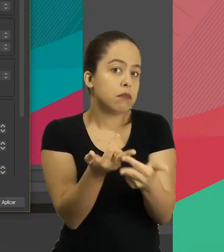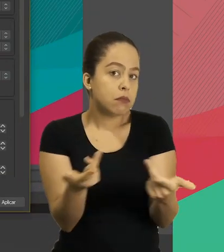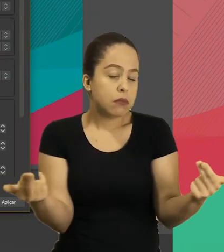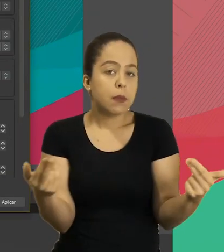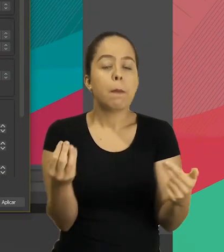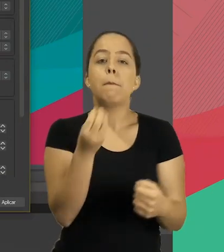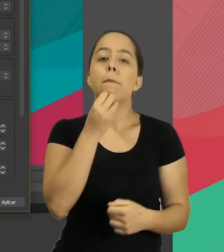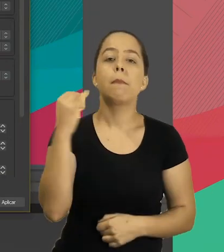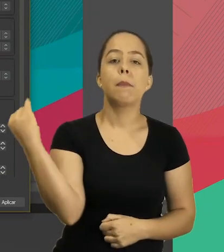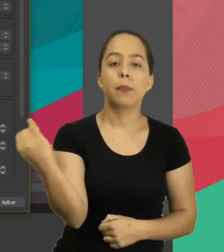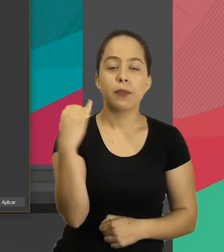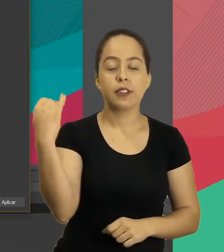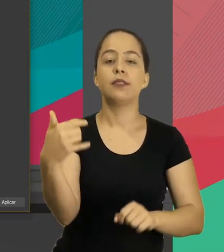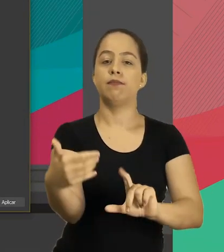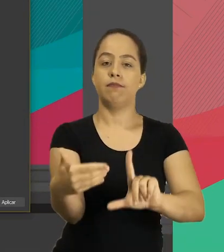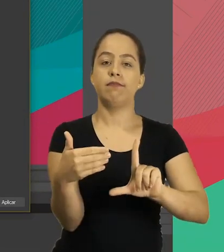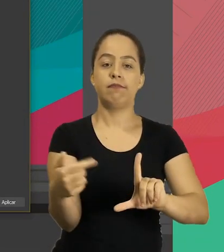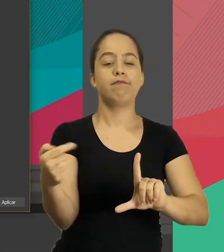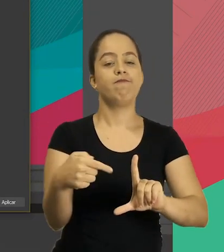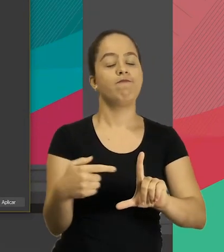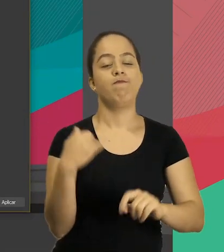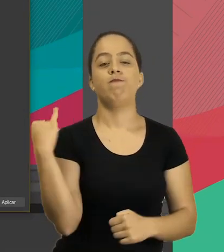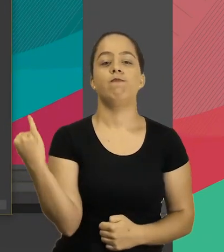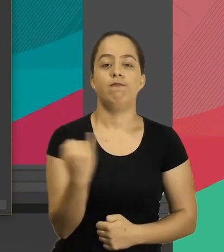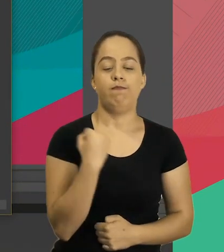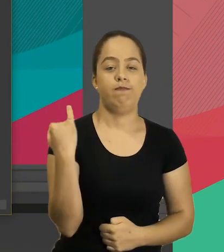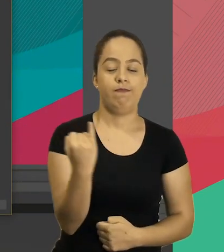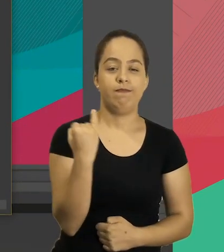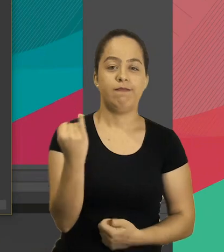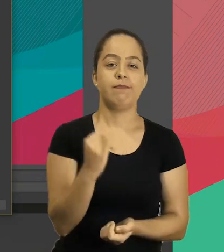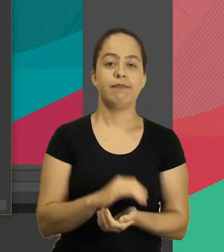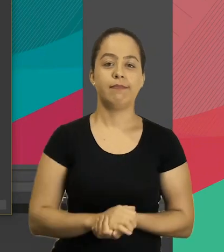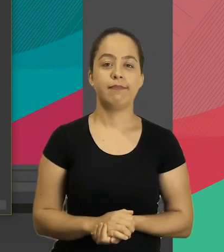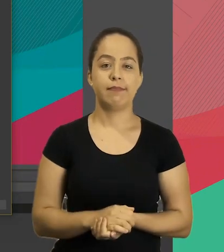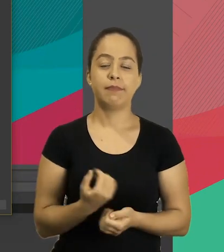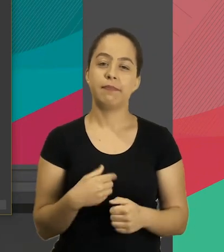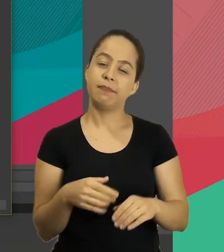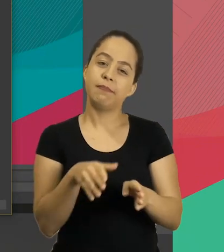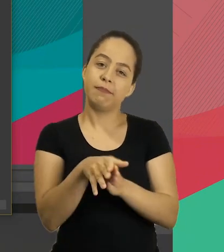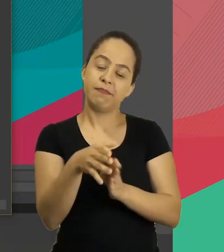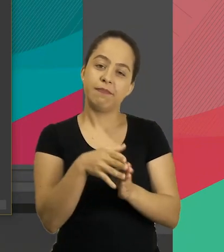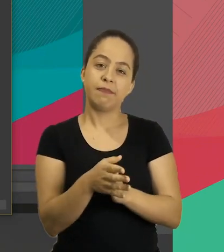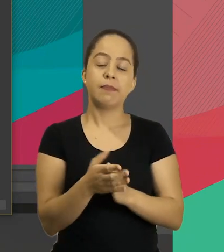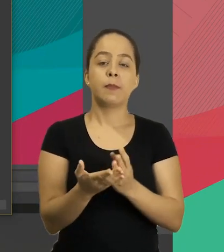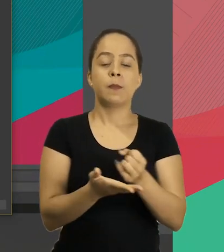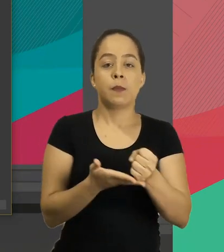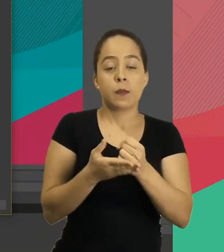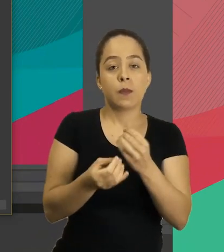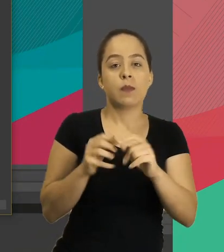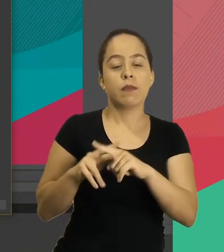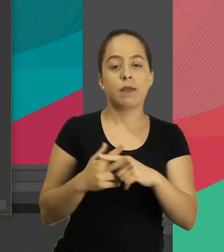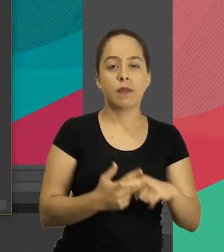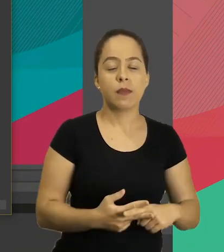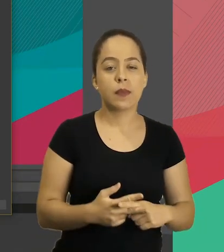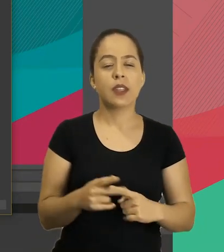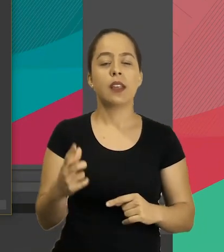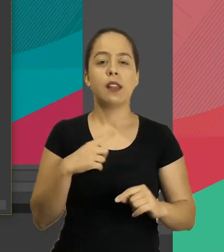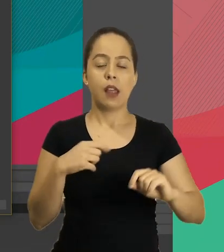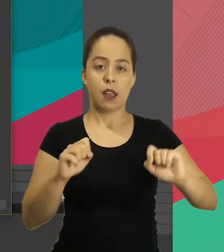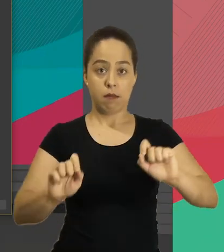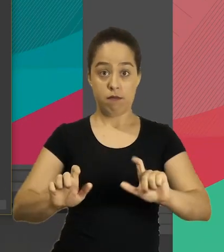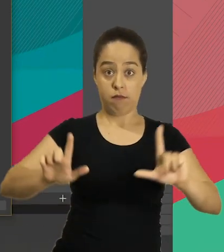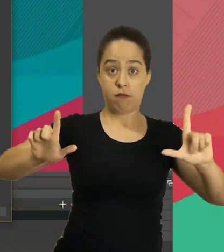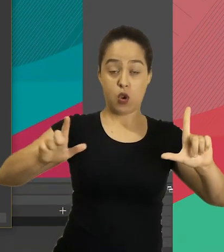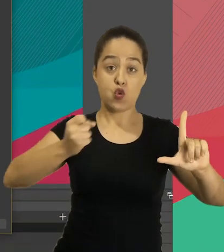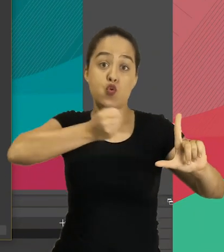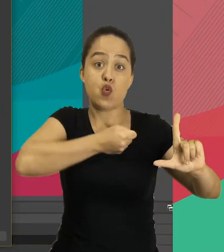aqui o áudio etc o importante aqui é a resolução tanto a resolução de base quanto a resolução de